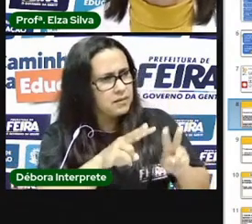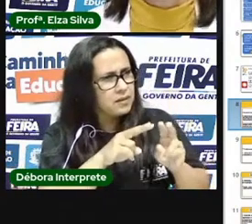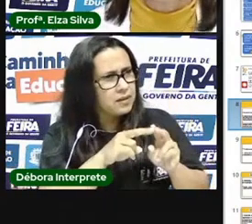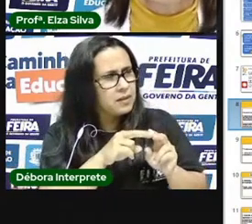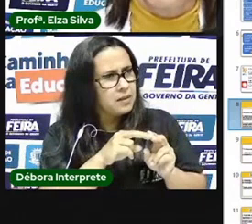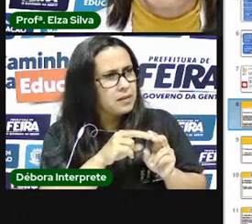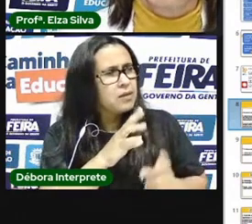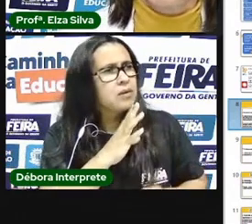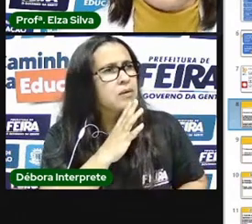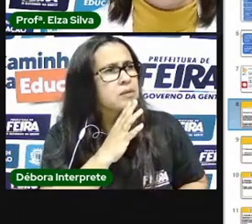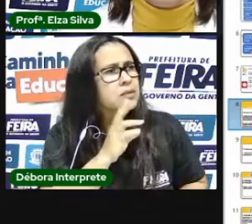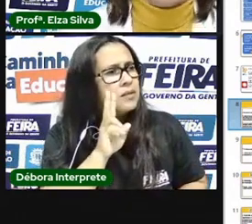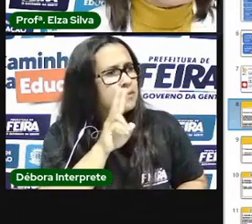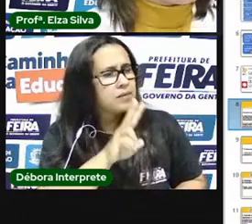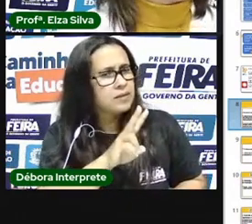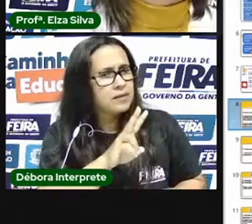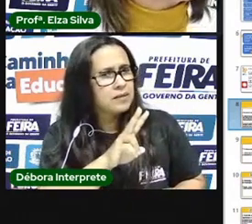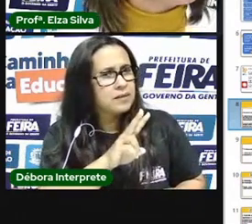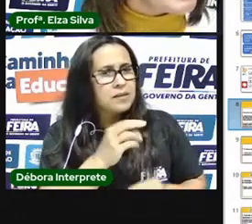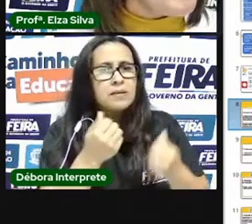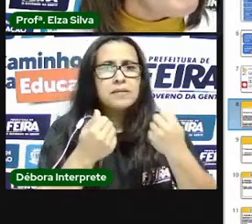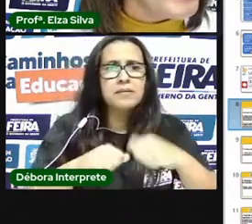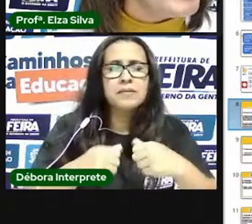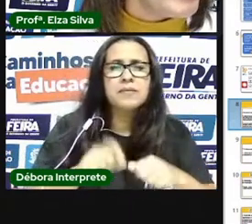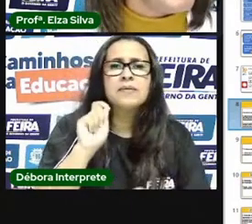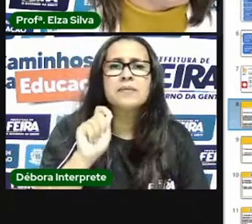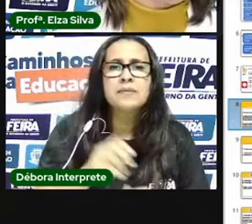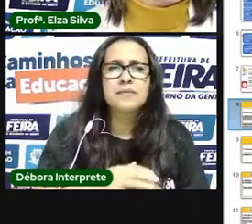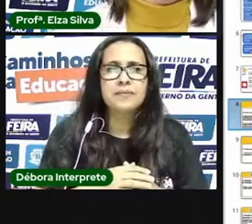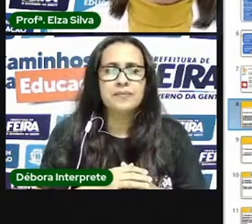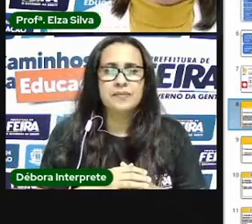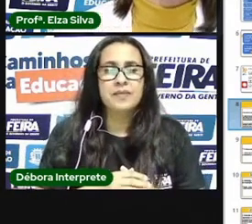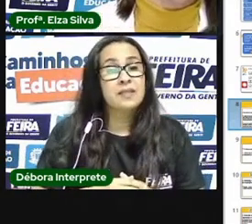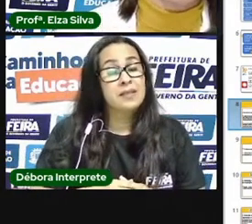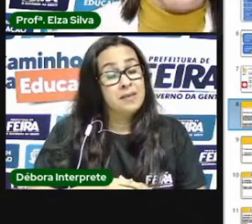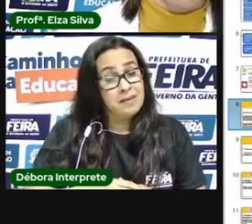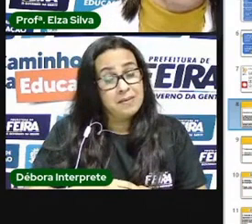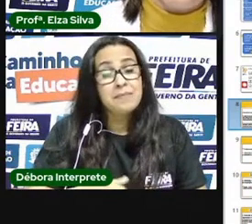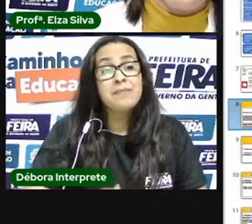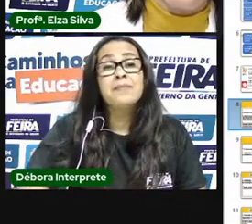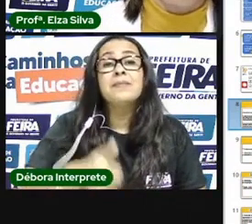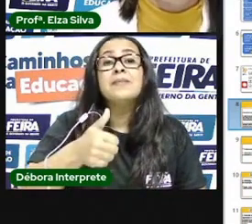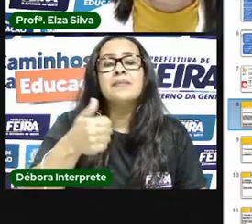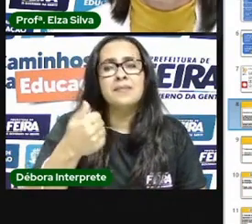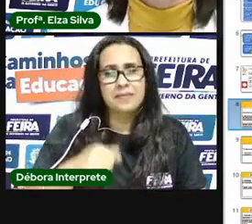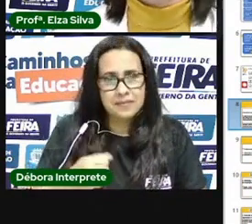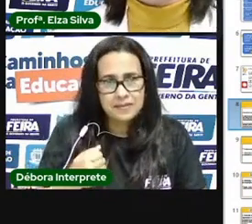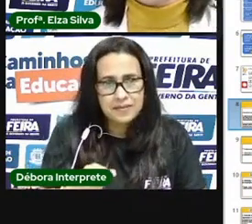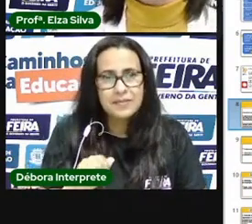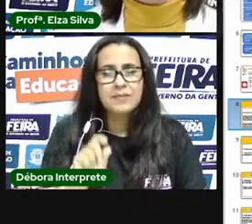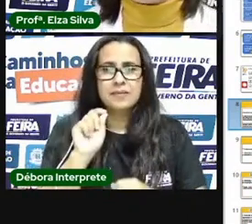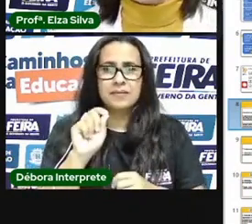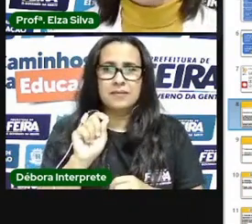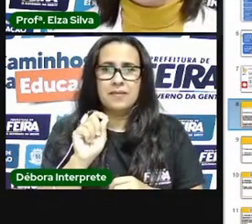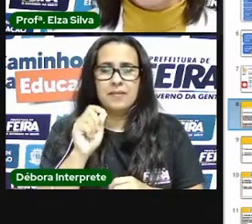É preciso estudar. É preciso aprender o que é necessário saber sobre aquela